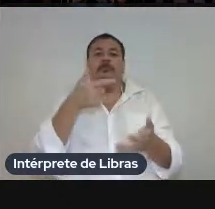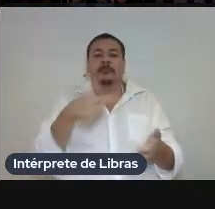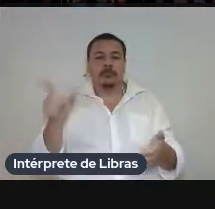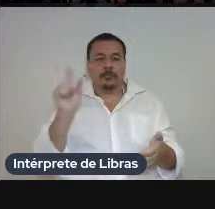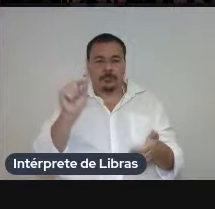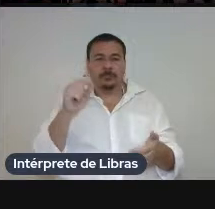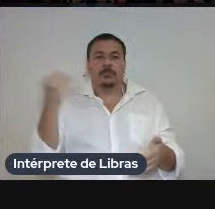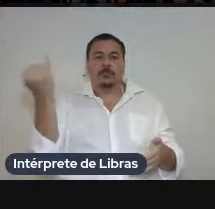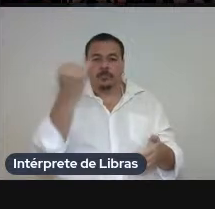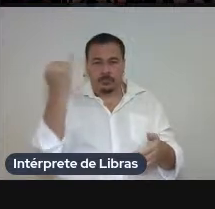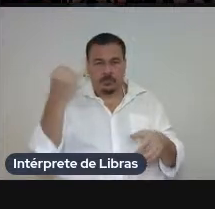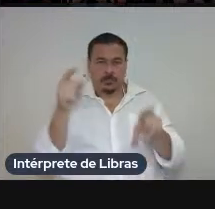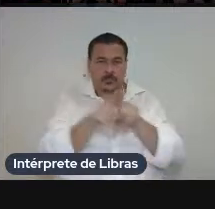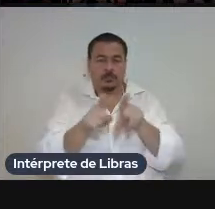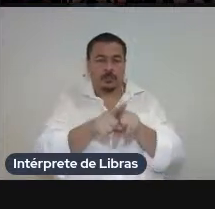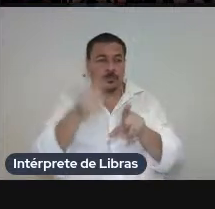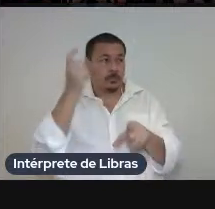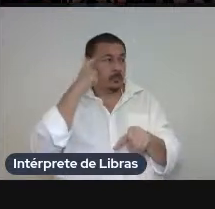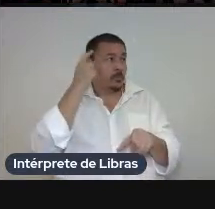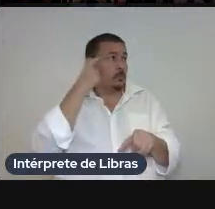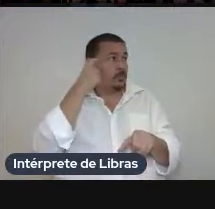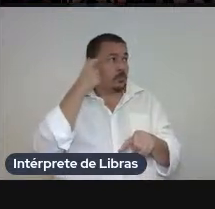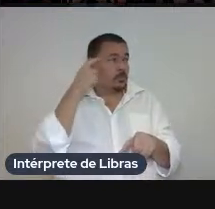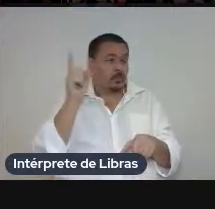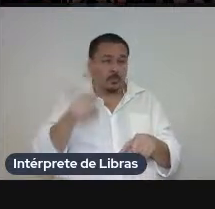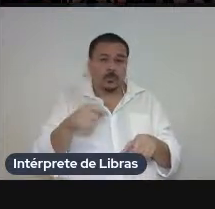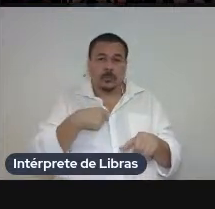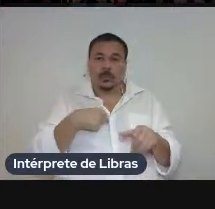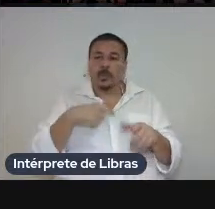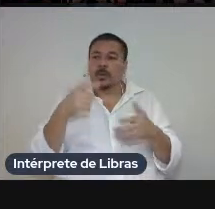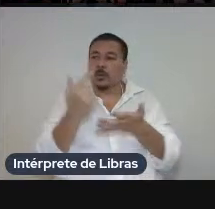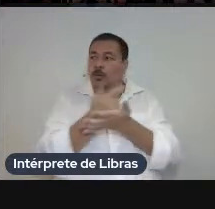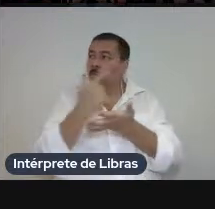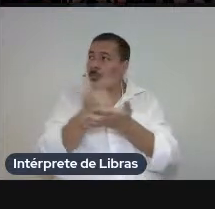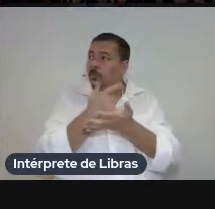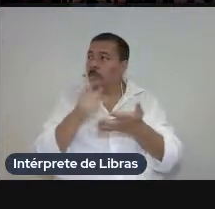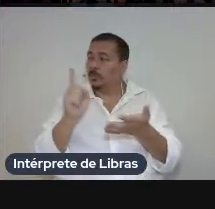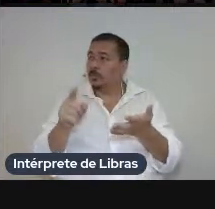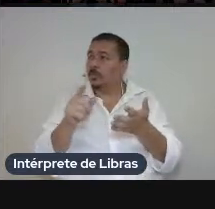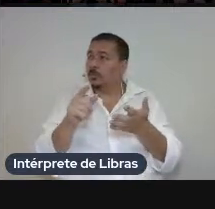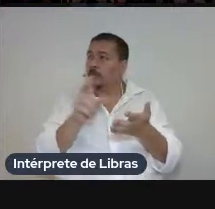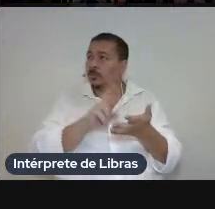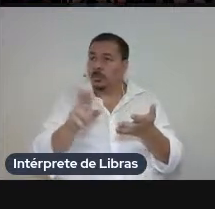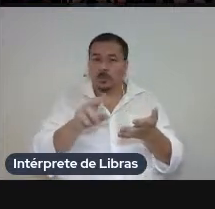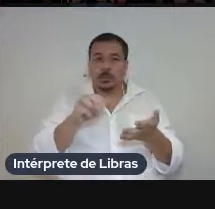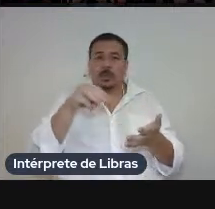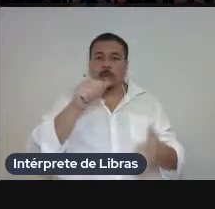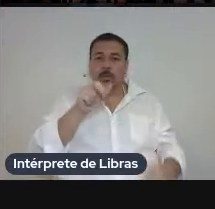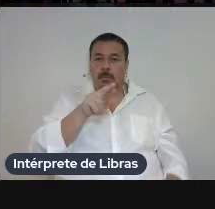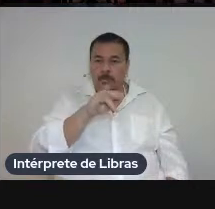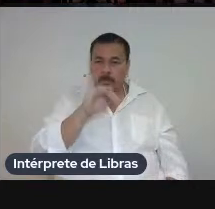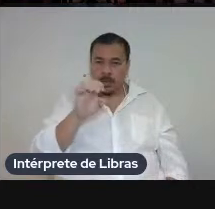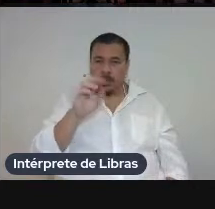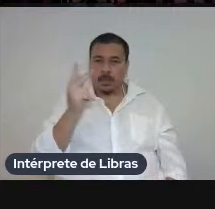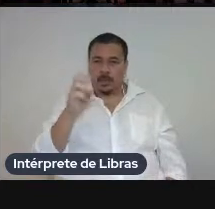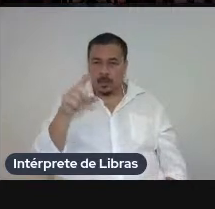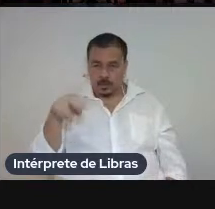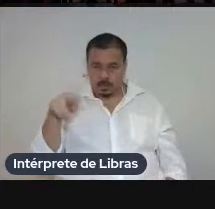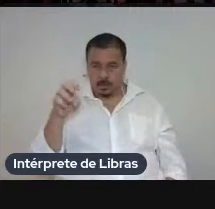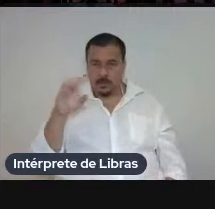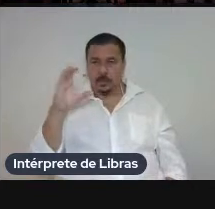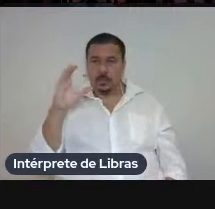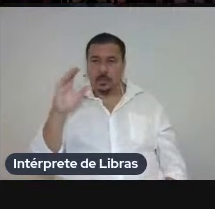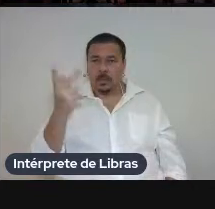importante para pensar os para textos na obra traduzida é o livro de Maria Helene Katarine Tokes